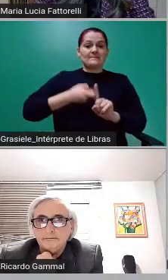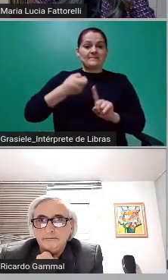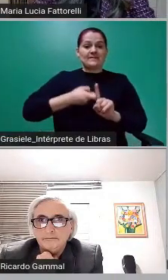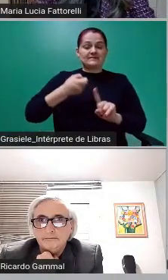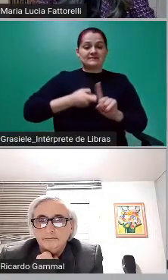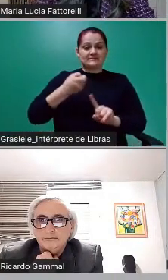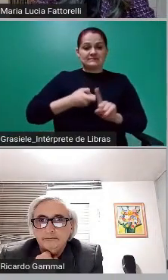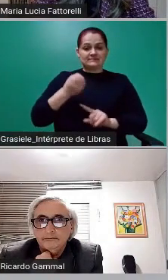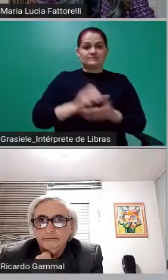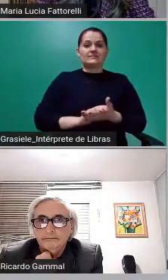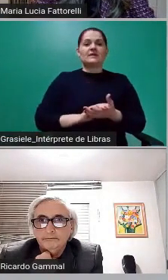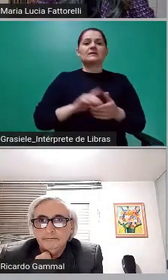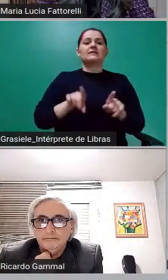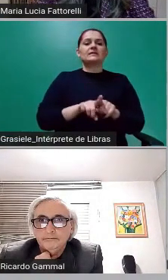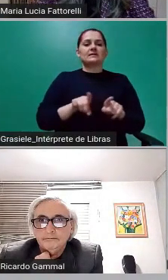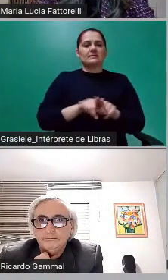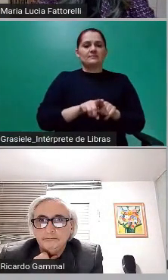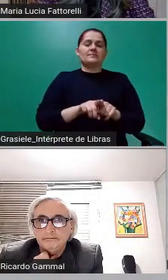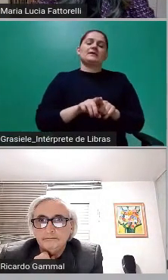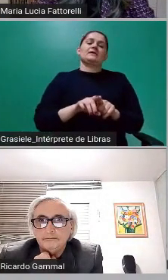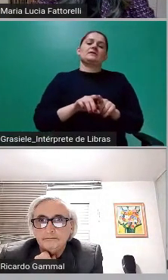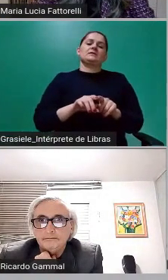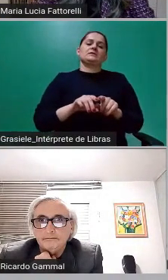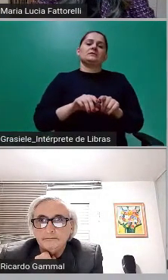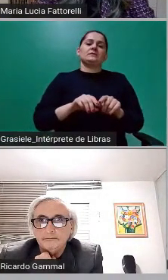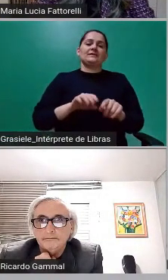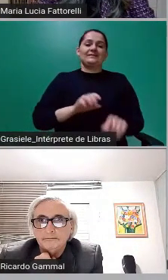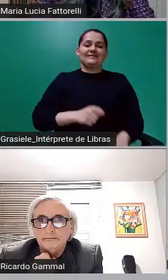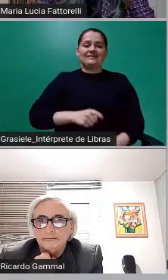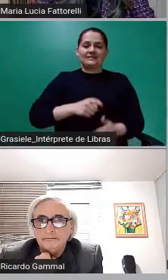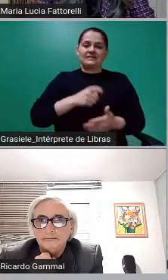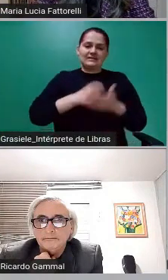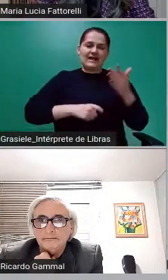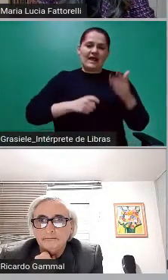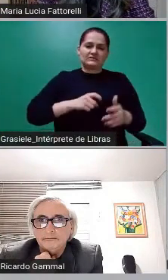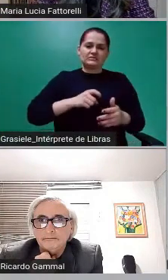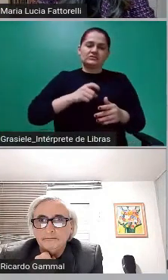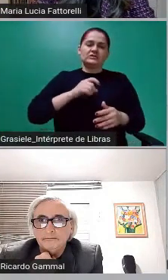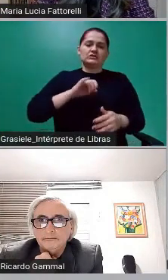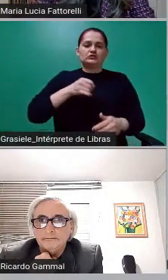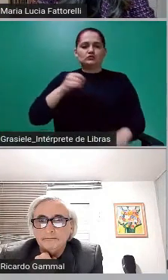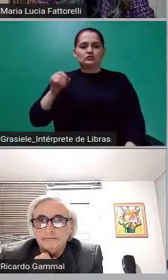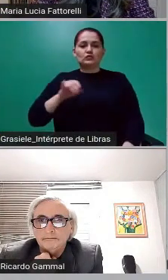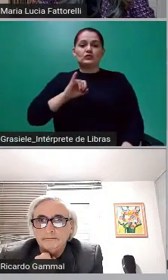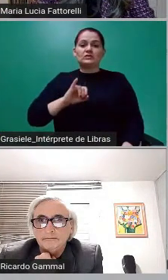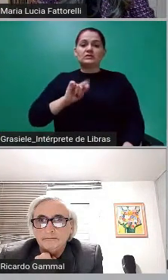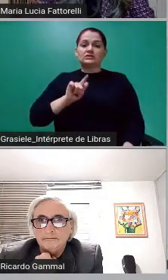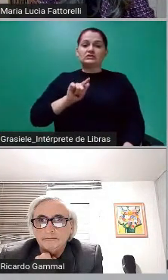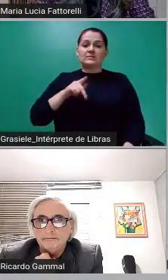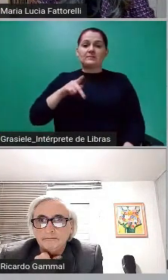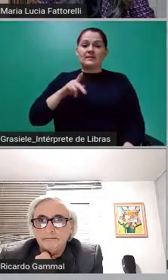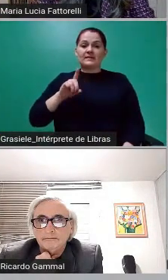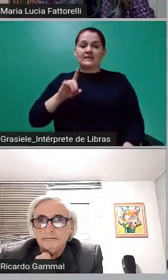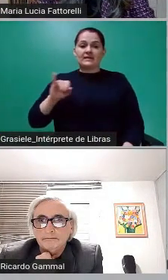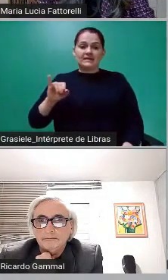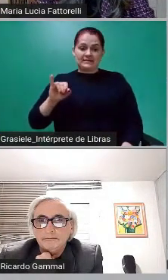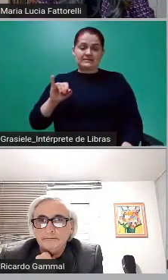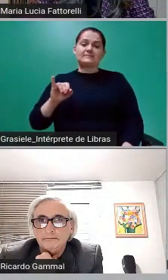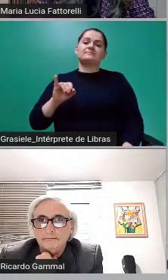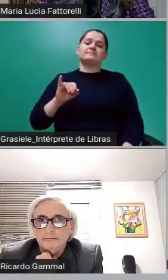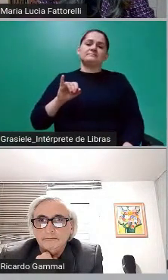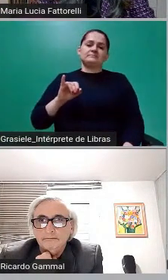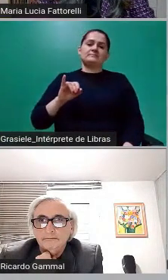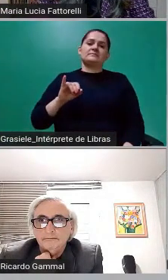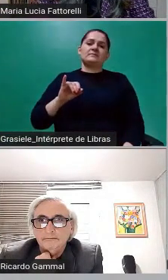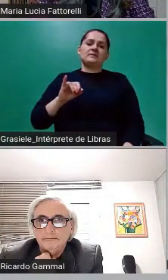IGPDI mais juros, inicialmente, de 6%, depois passando a 9% ao ano, que significa que são